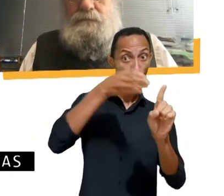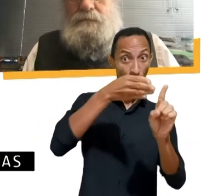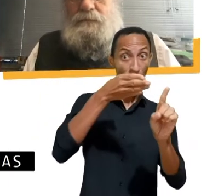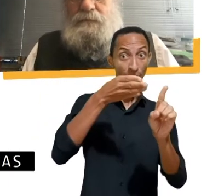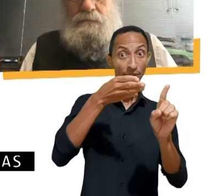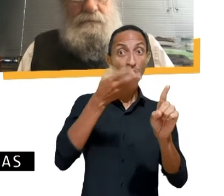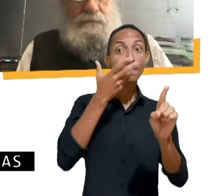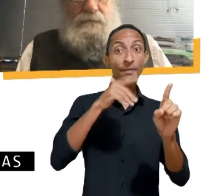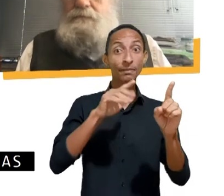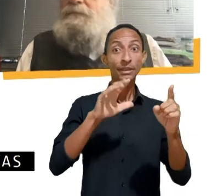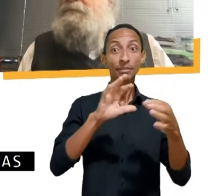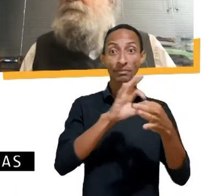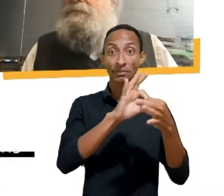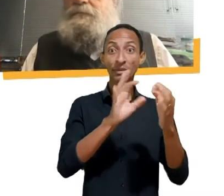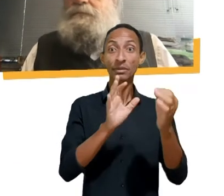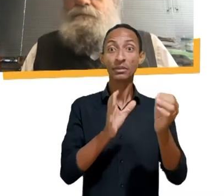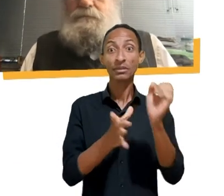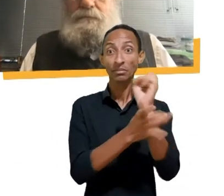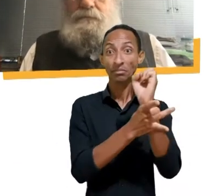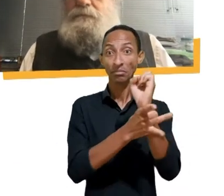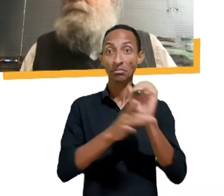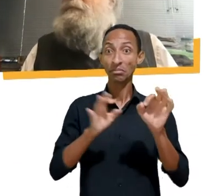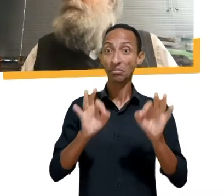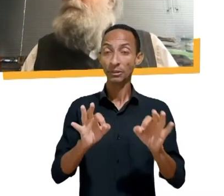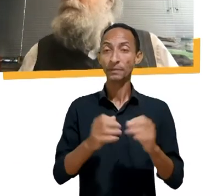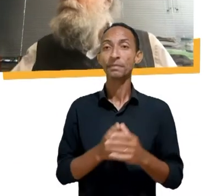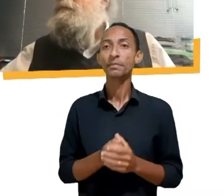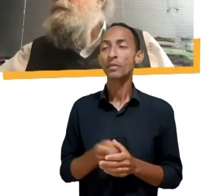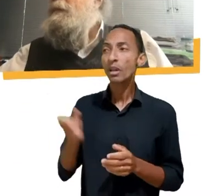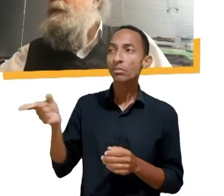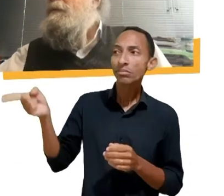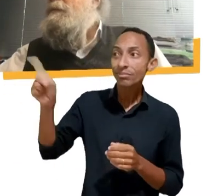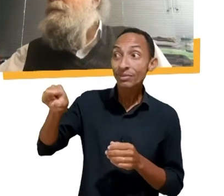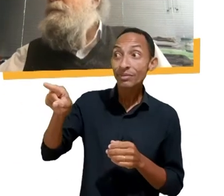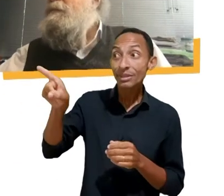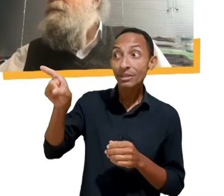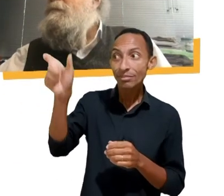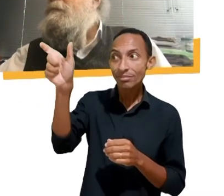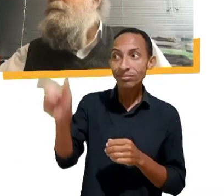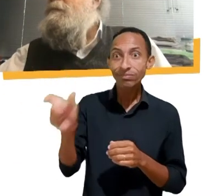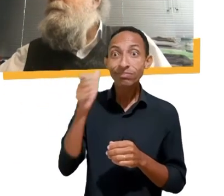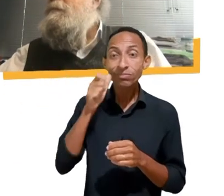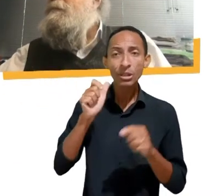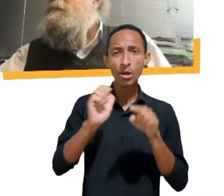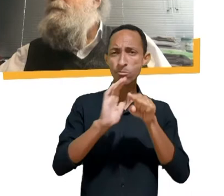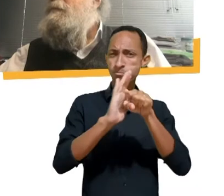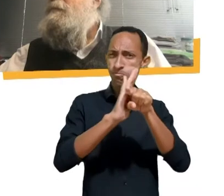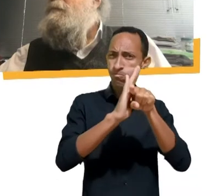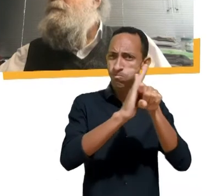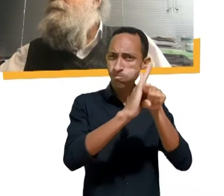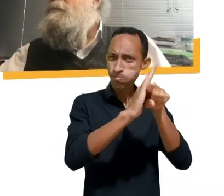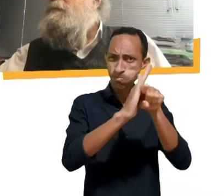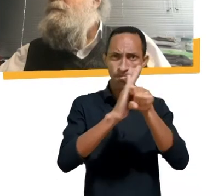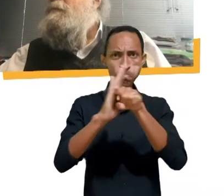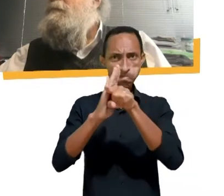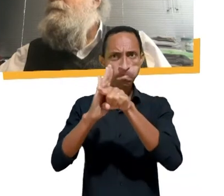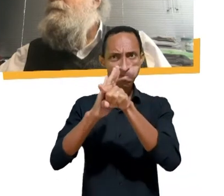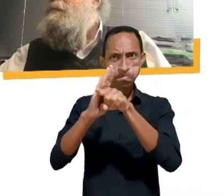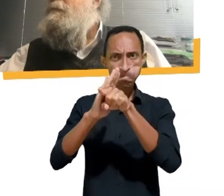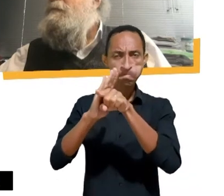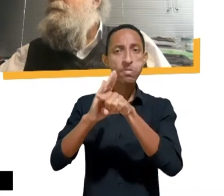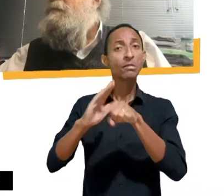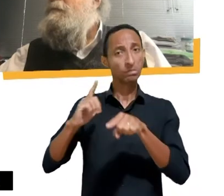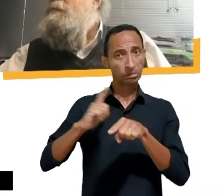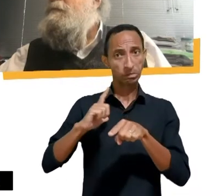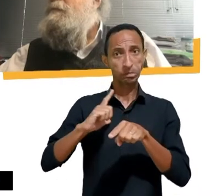Córdoba. Yazodara, é pesquisadora na área de privacidade da Unico ID Tech e fellow pela Ford Foundation no